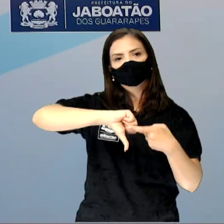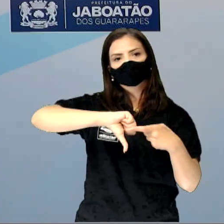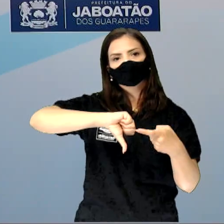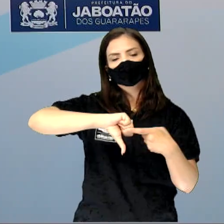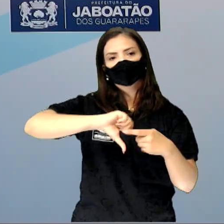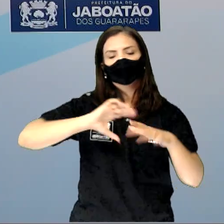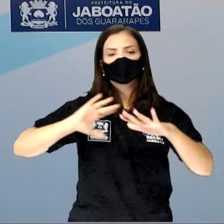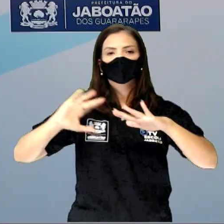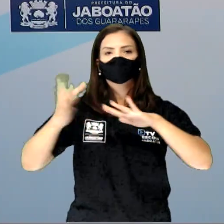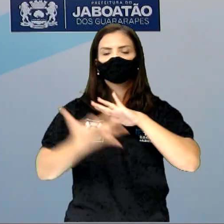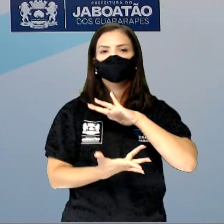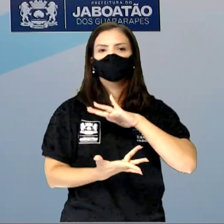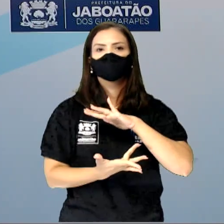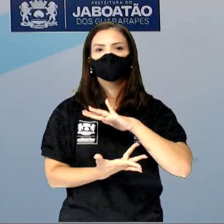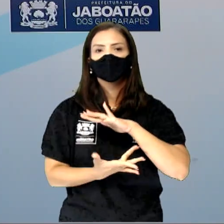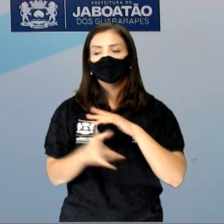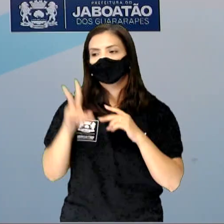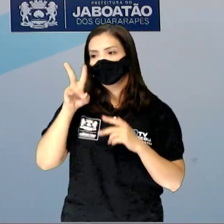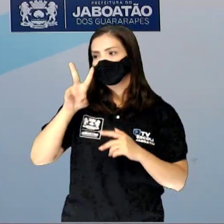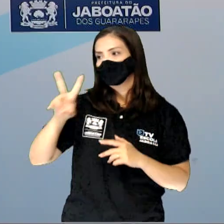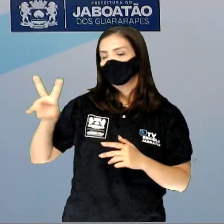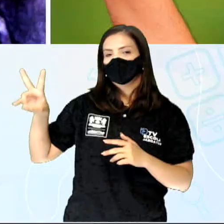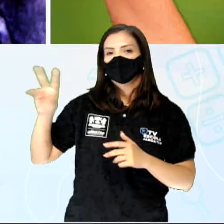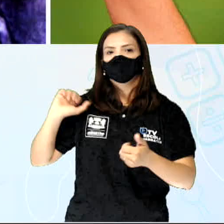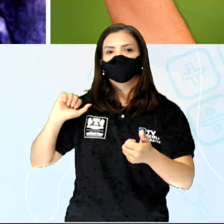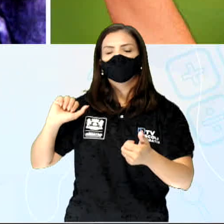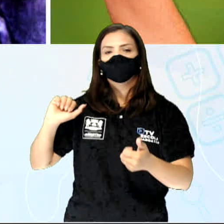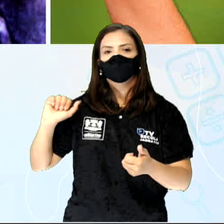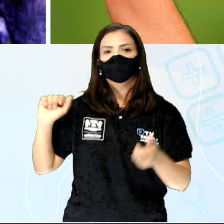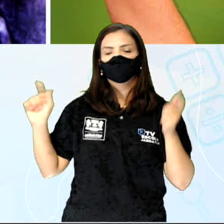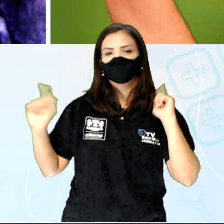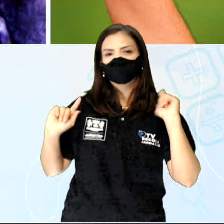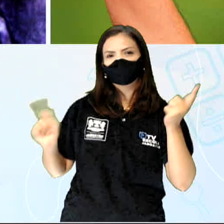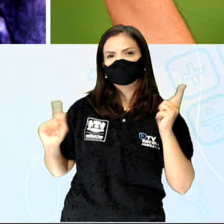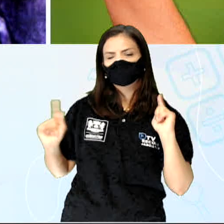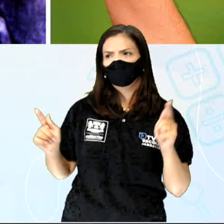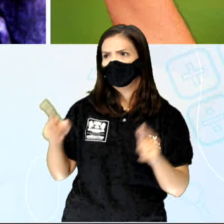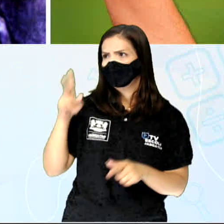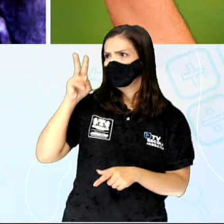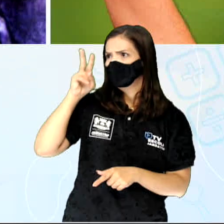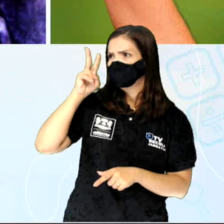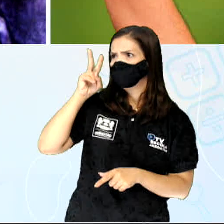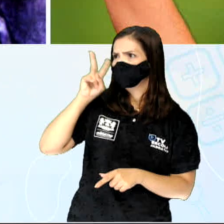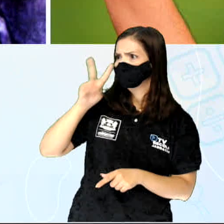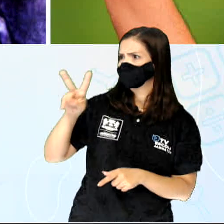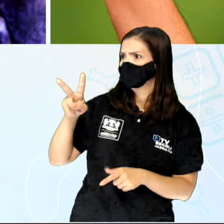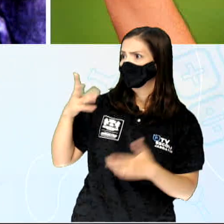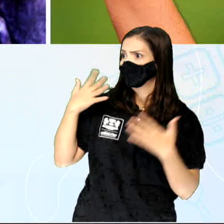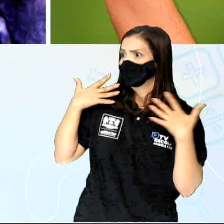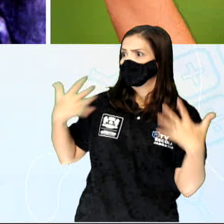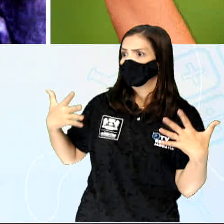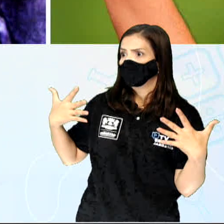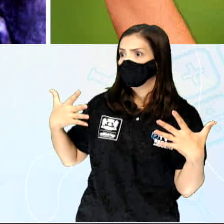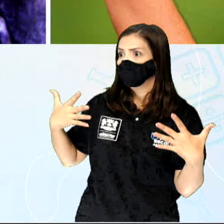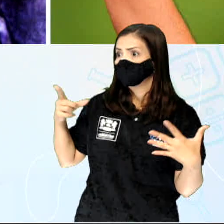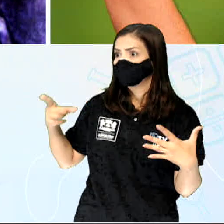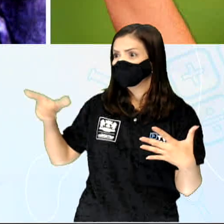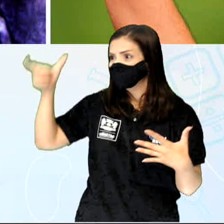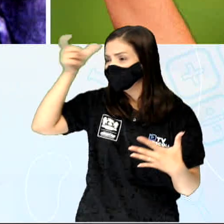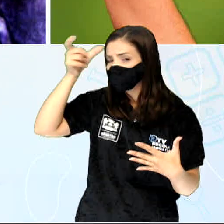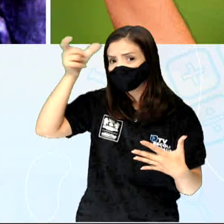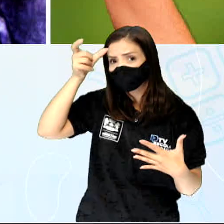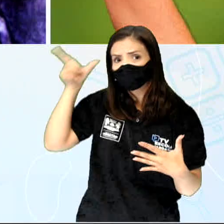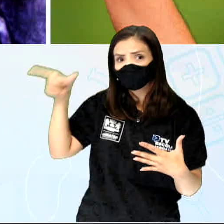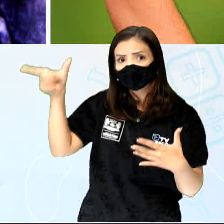ver esse sinal aqui, né? Que o pessoal faz. Esse é o sinal do demônio, a mão chifruda, esses roqueiros que fazem pacto com o